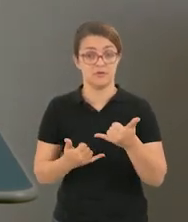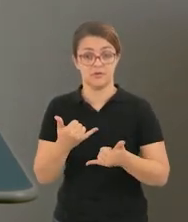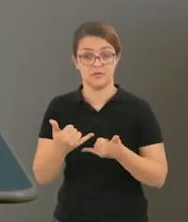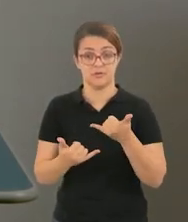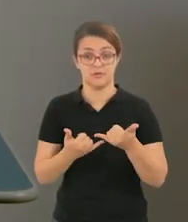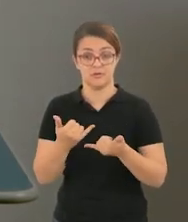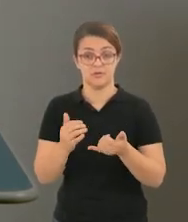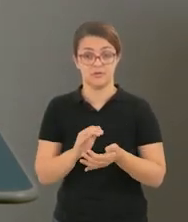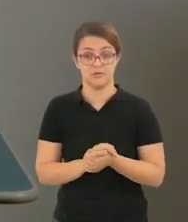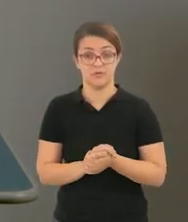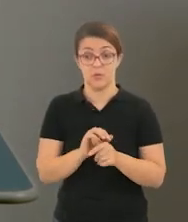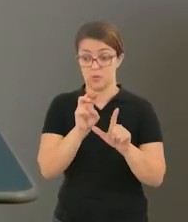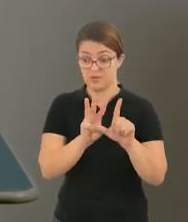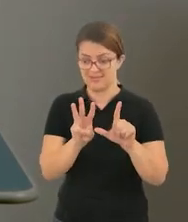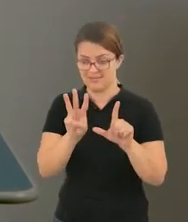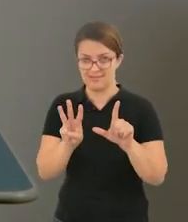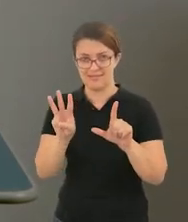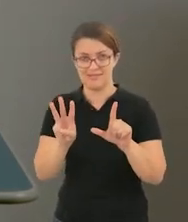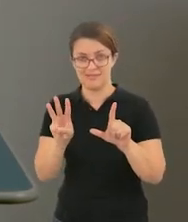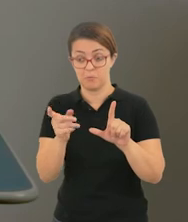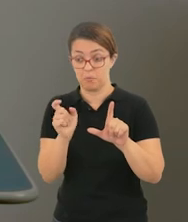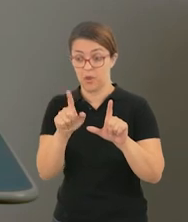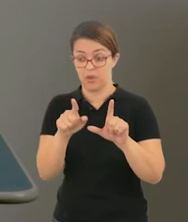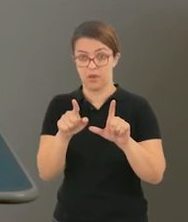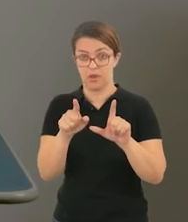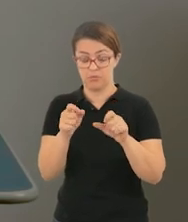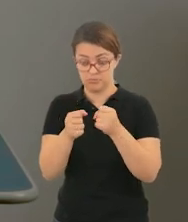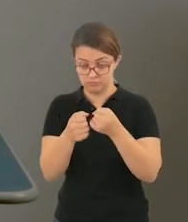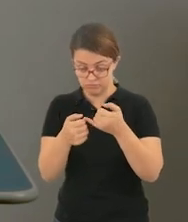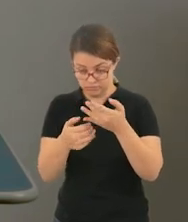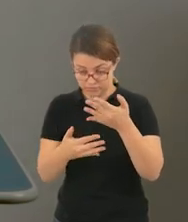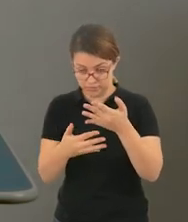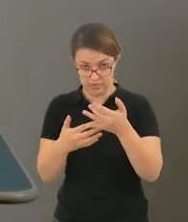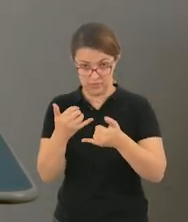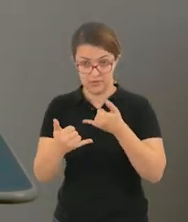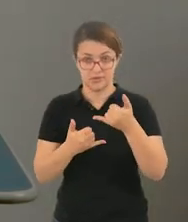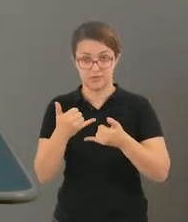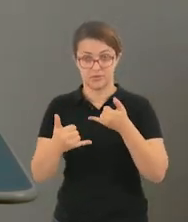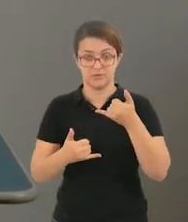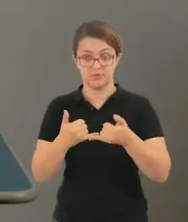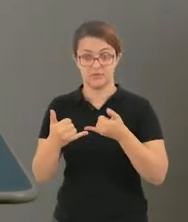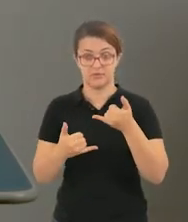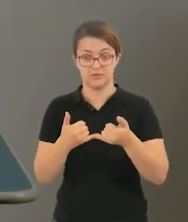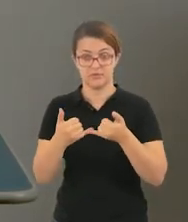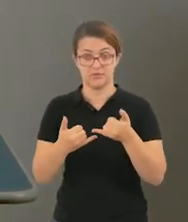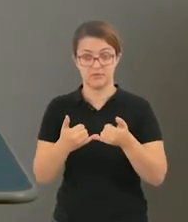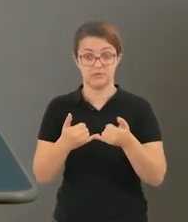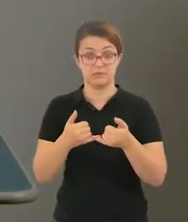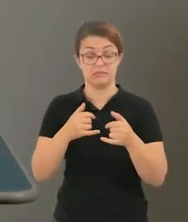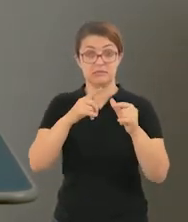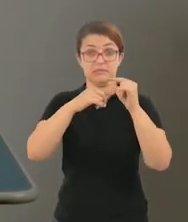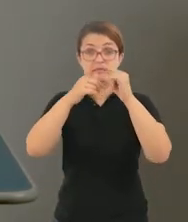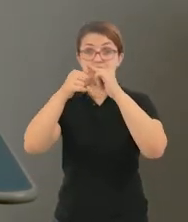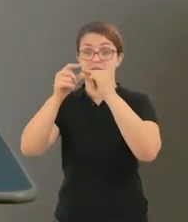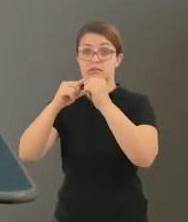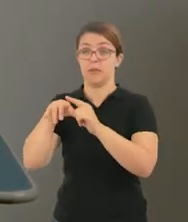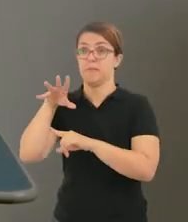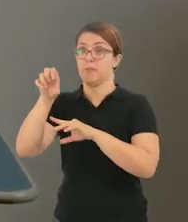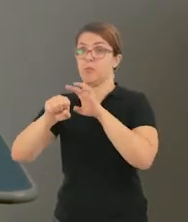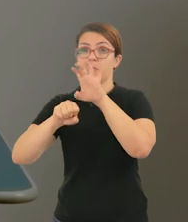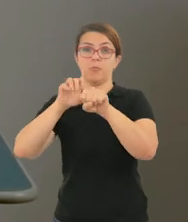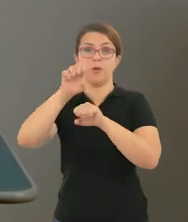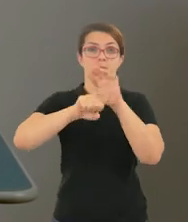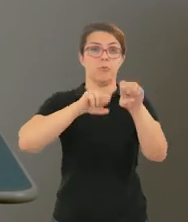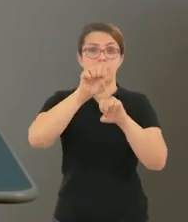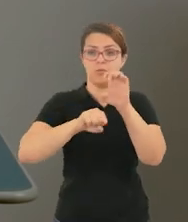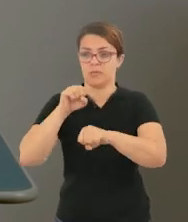vão jogar esse joguinho que está aí e vocês têm que capturar as estrelinhas. Quanto mais estrelinhas vocês capturarem,